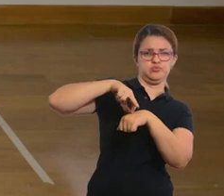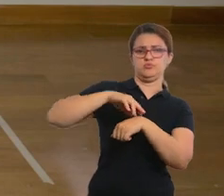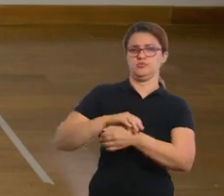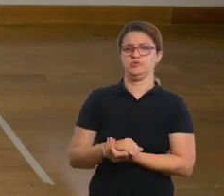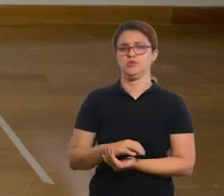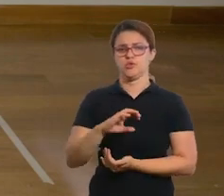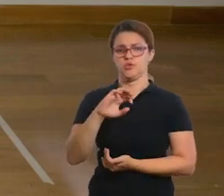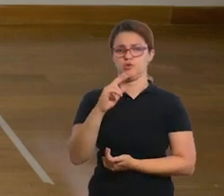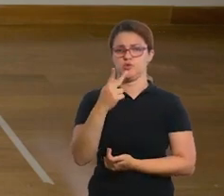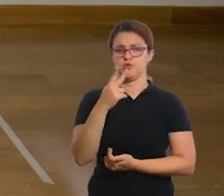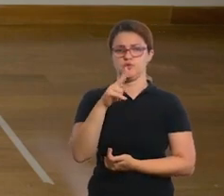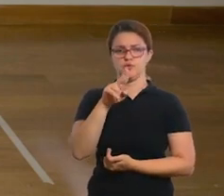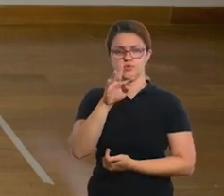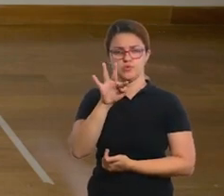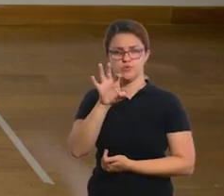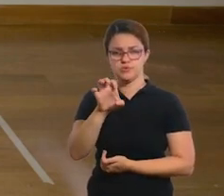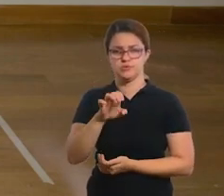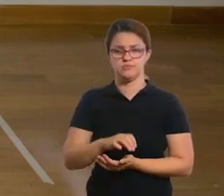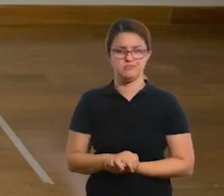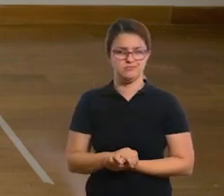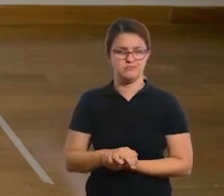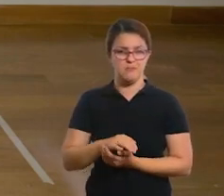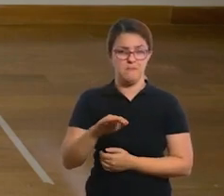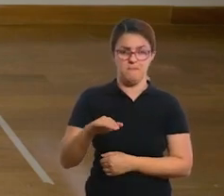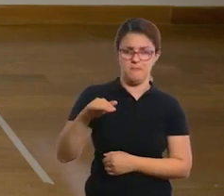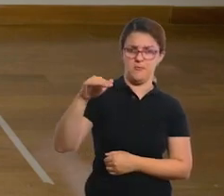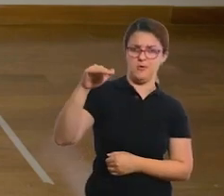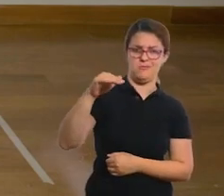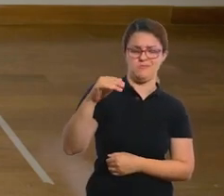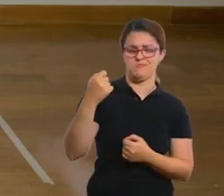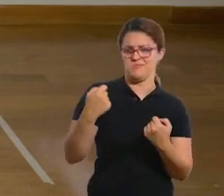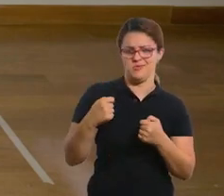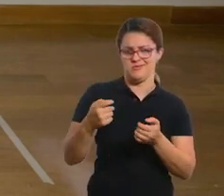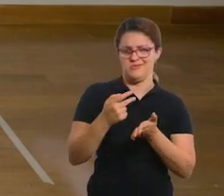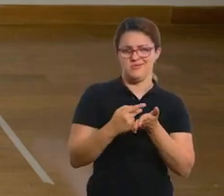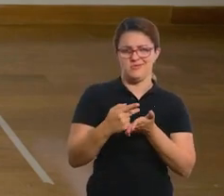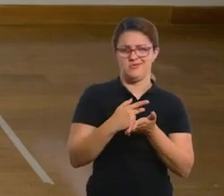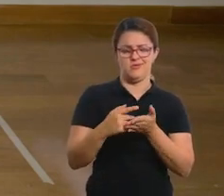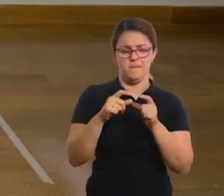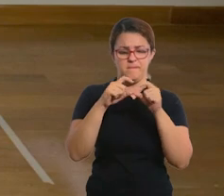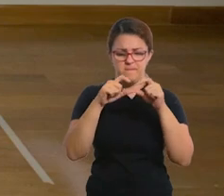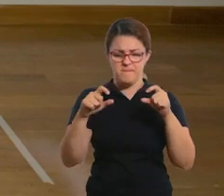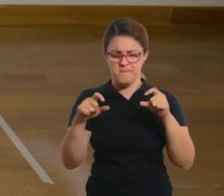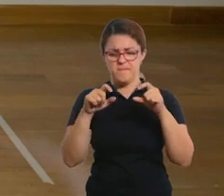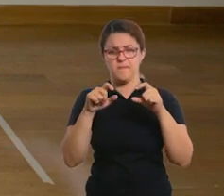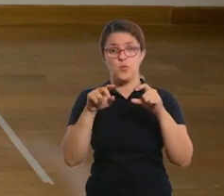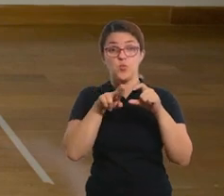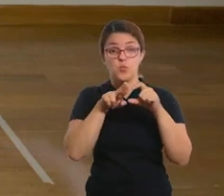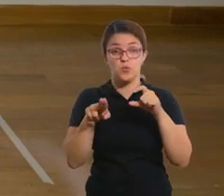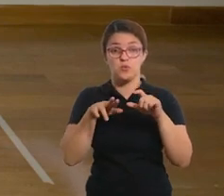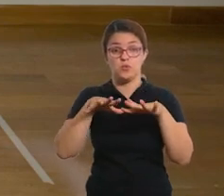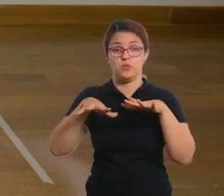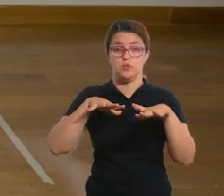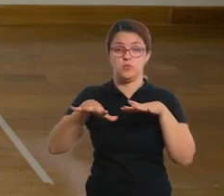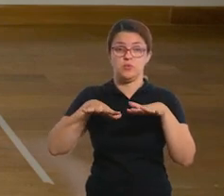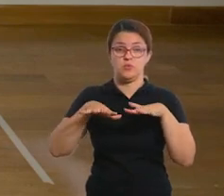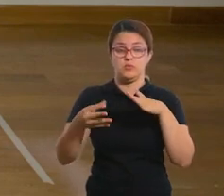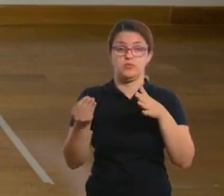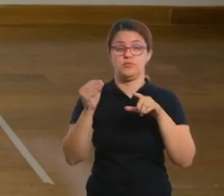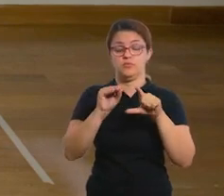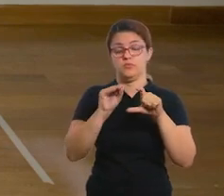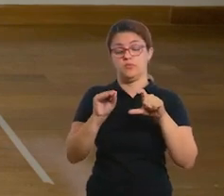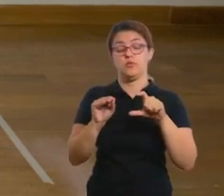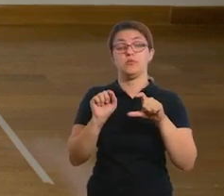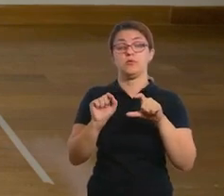já tinha sorteado aqui, já sei qual que é. Só que para crianças um pouquinho maiores, não precisa mais desenhar. Escreva, peça para ela ler o que você